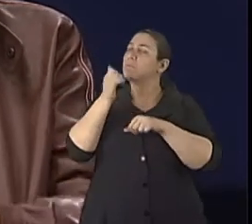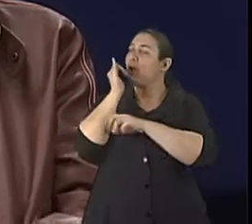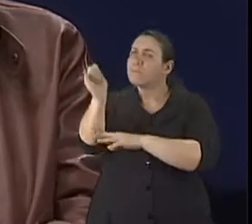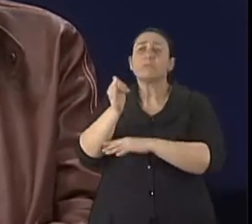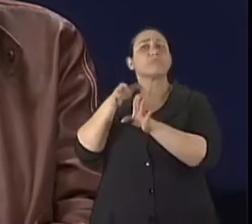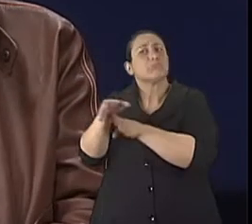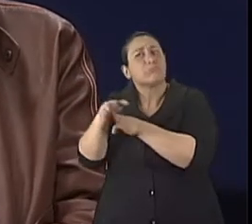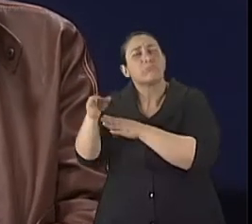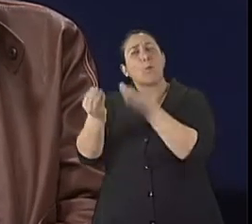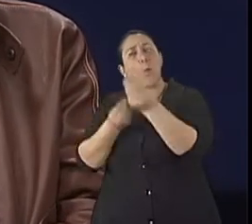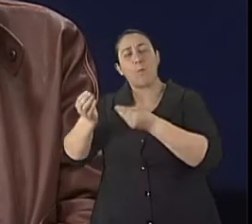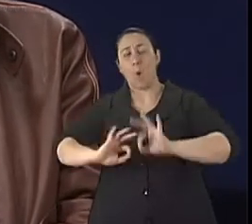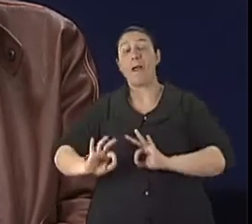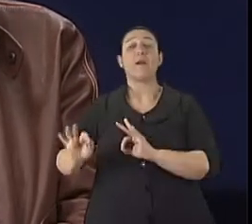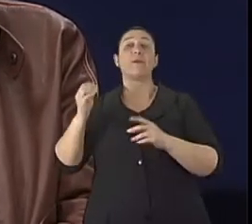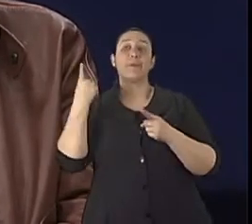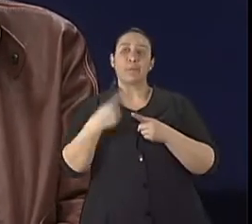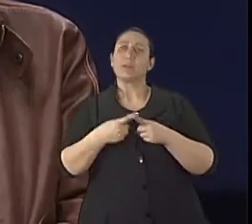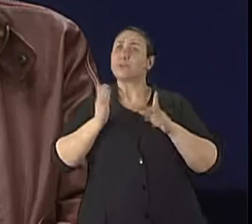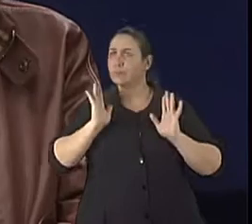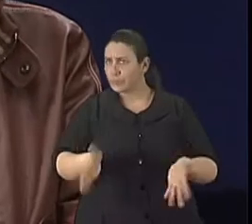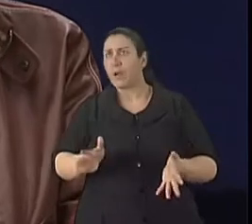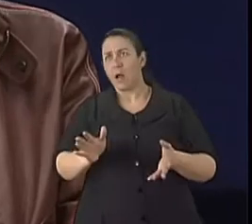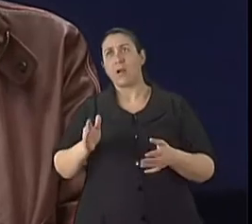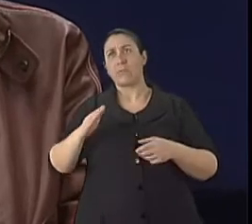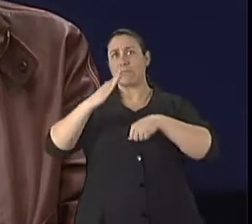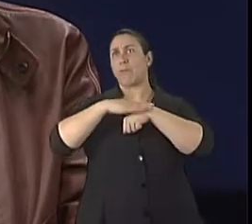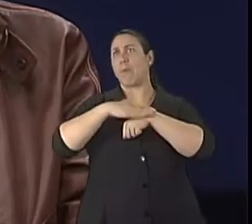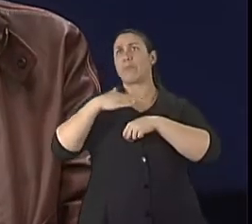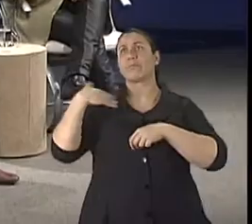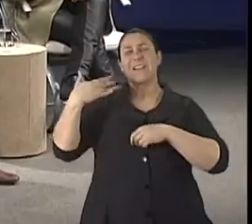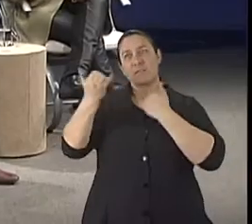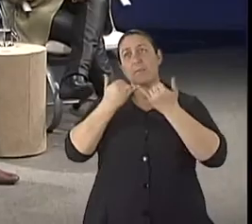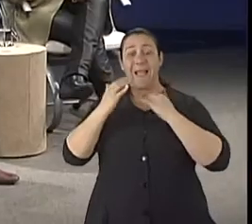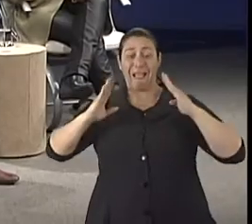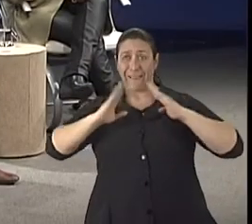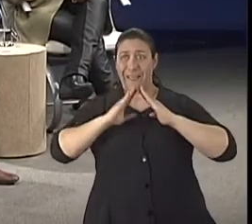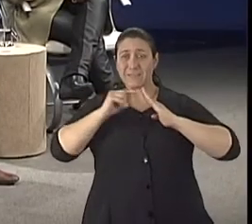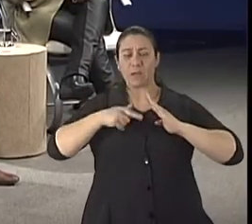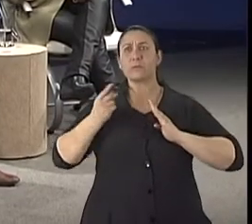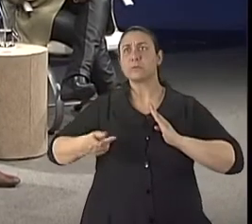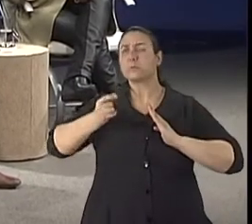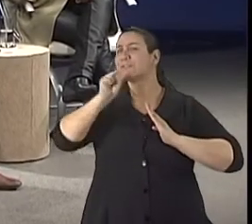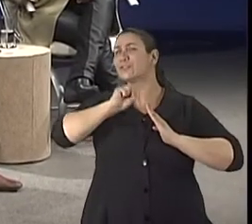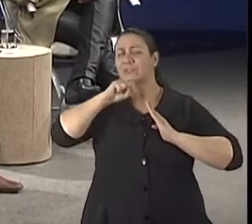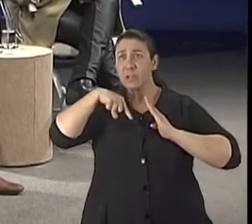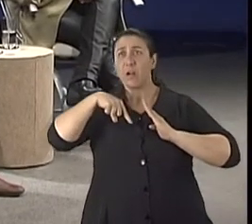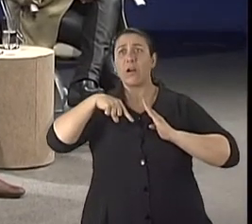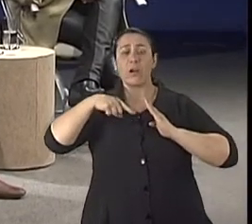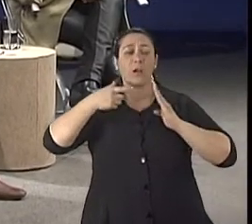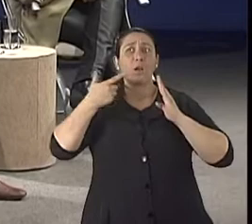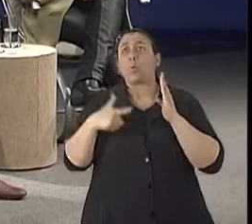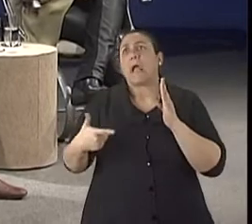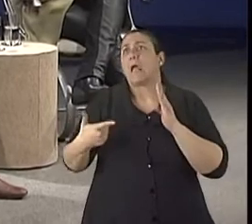vamos dizer assim, que já tem um certo tempo de vida. Claro, aí tem que adaptar. Aí sim, ela sofre uma adaptação, existe